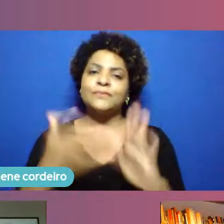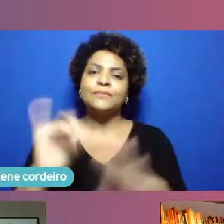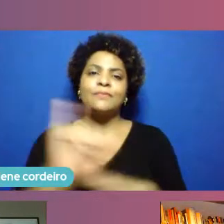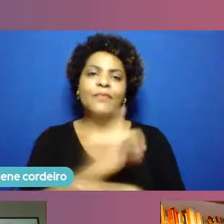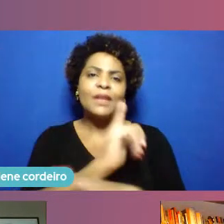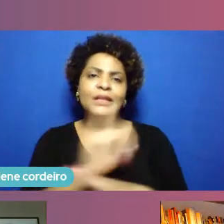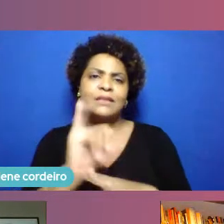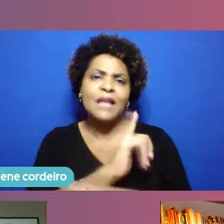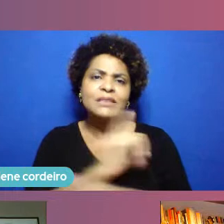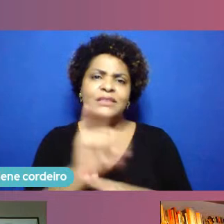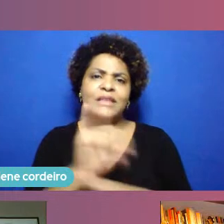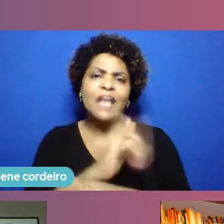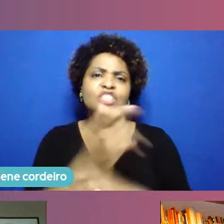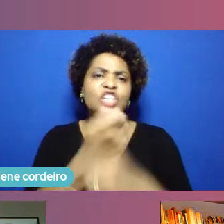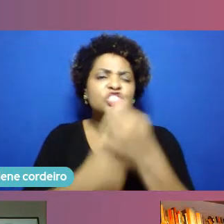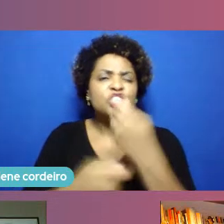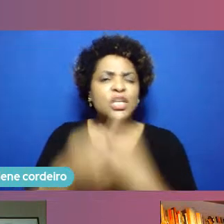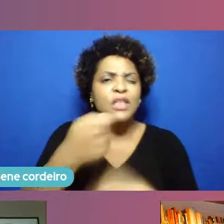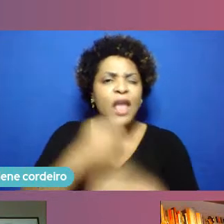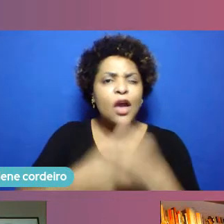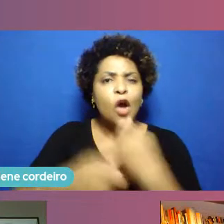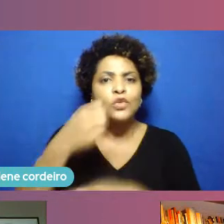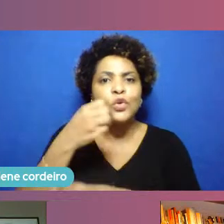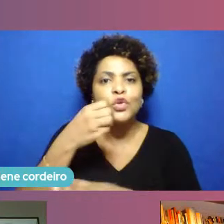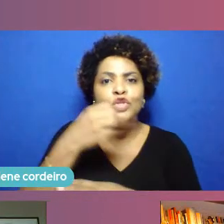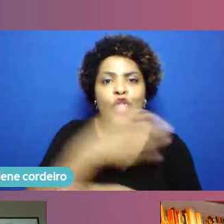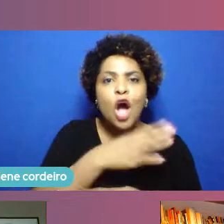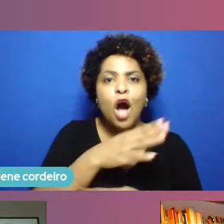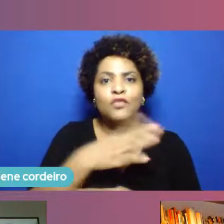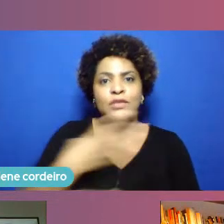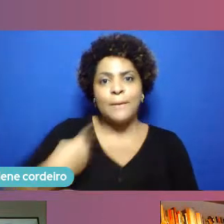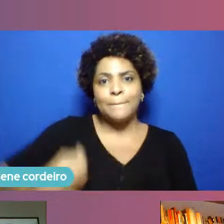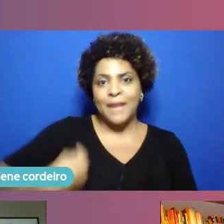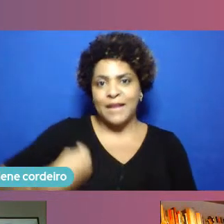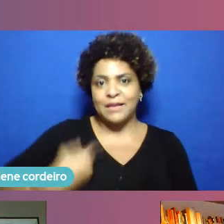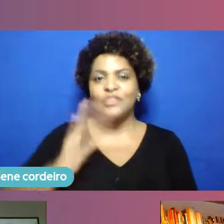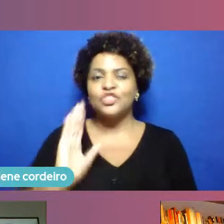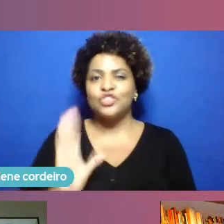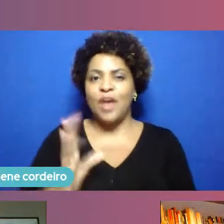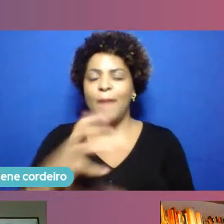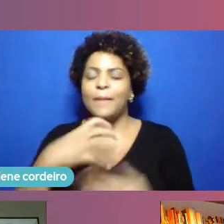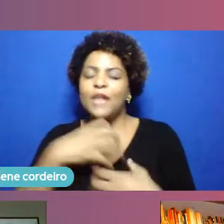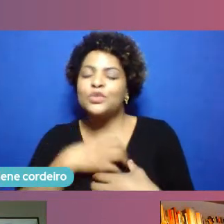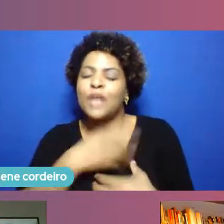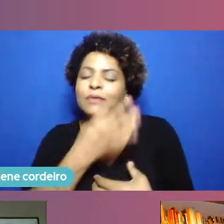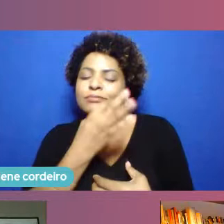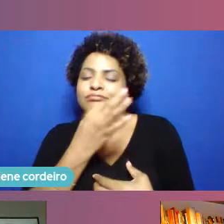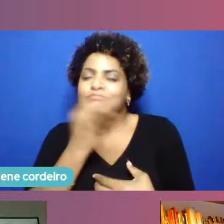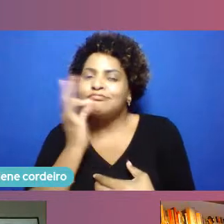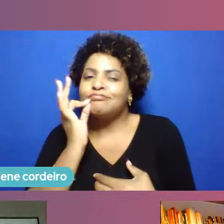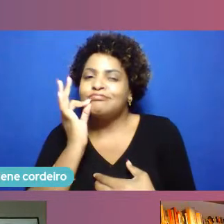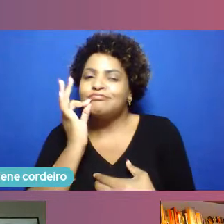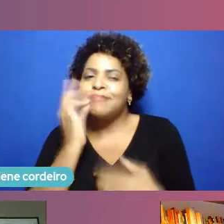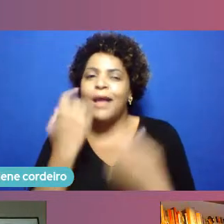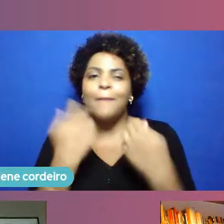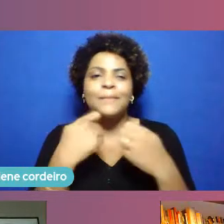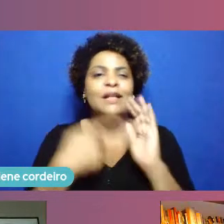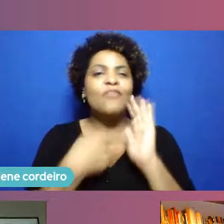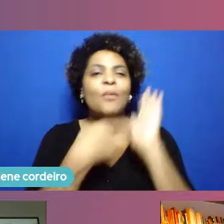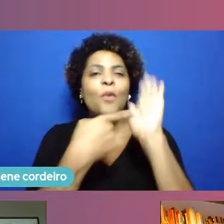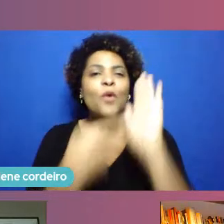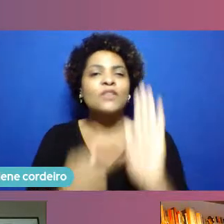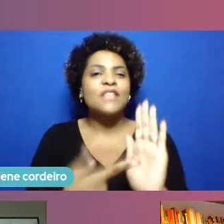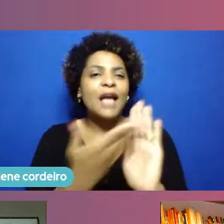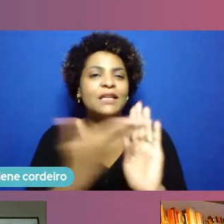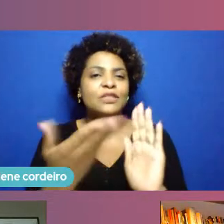inovação já presente mas de forma silenciosa e precisava-se levar isso à luz das pessoas